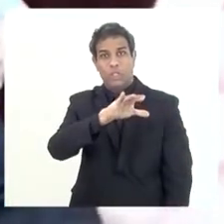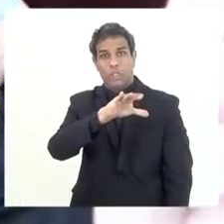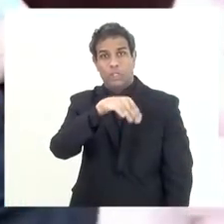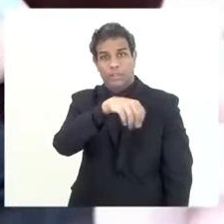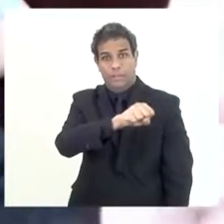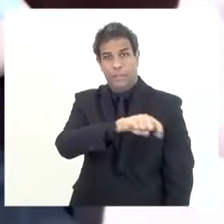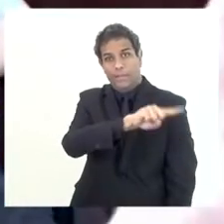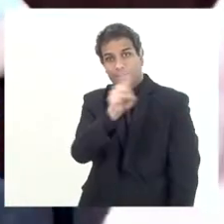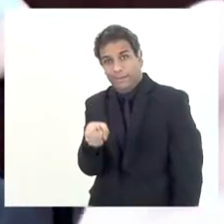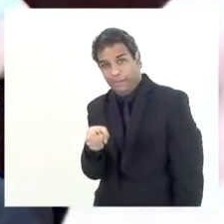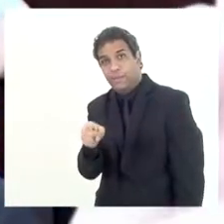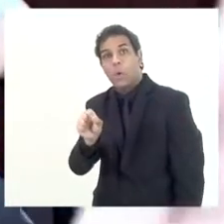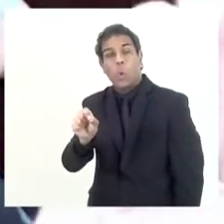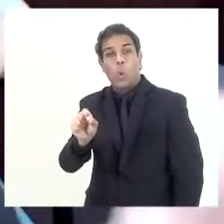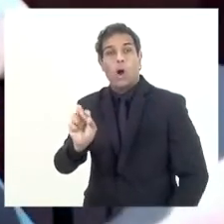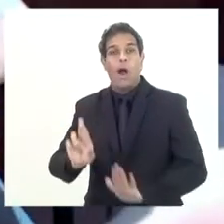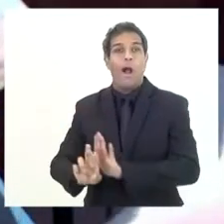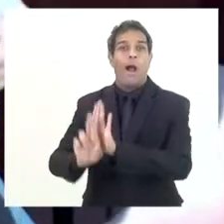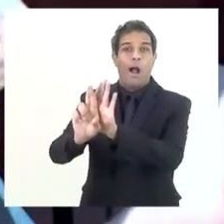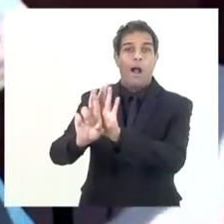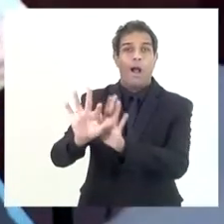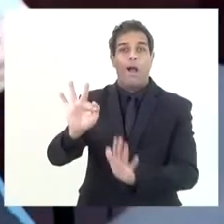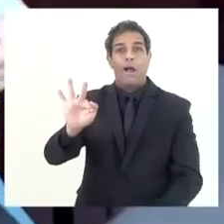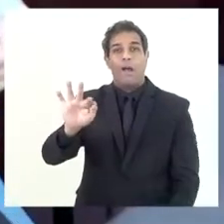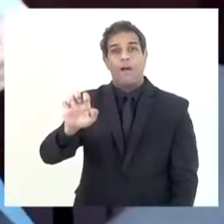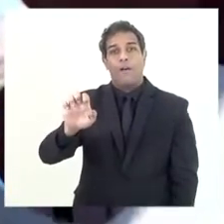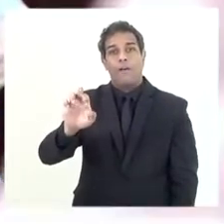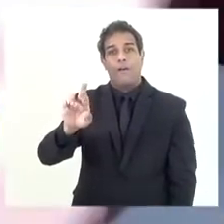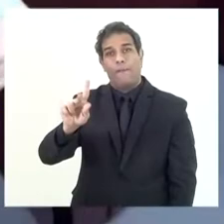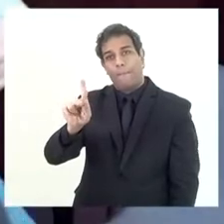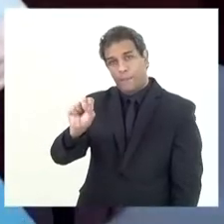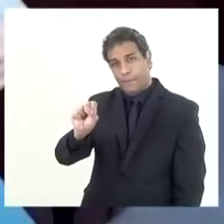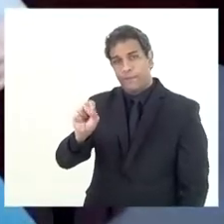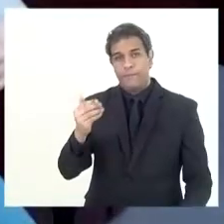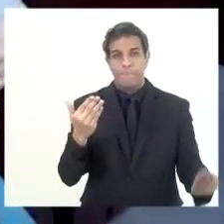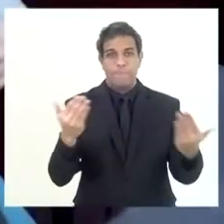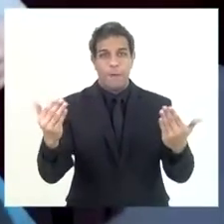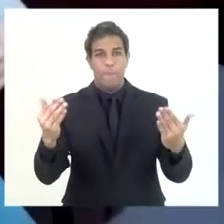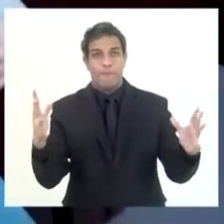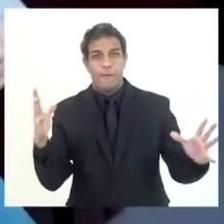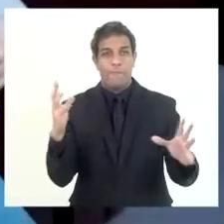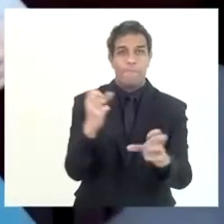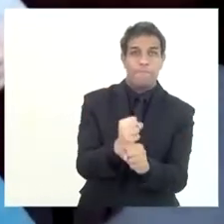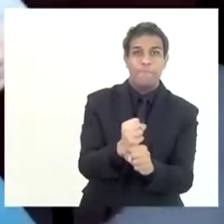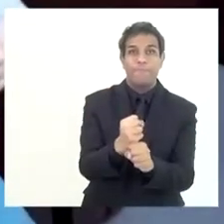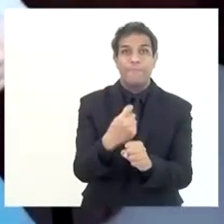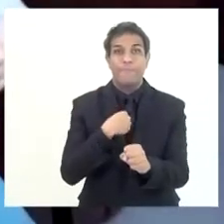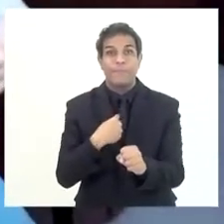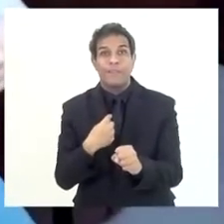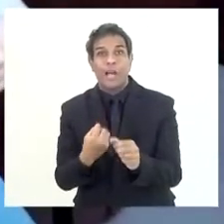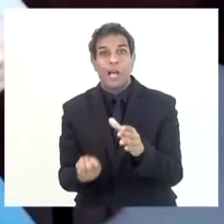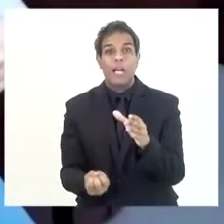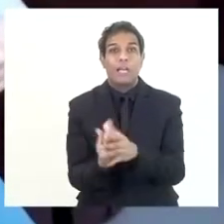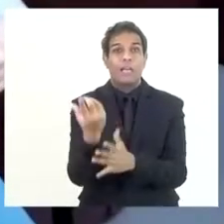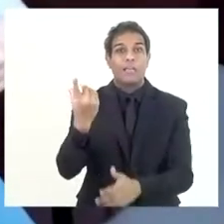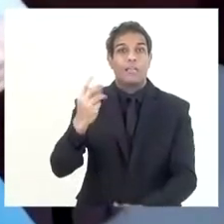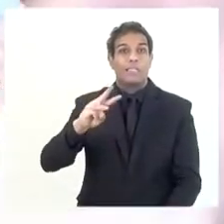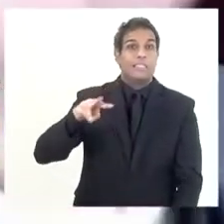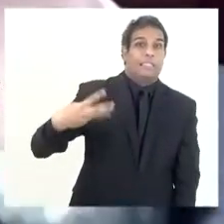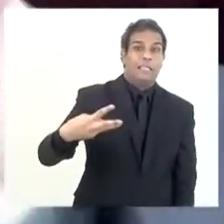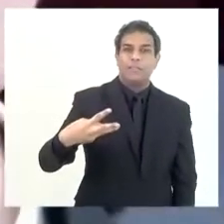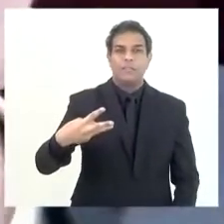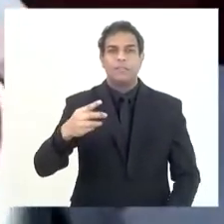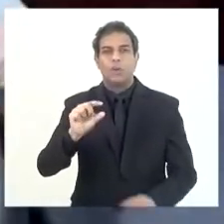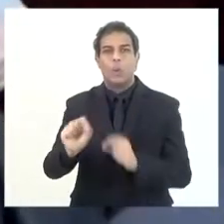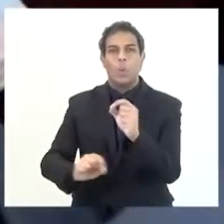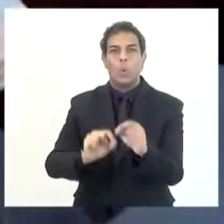uma natureza que vai refletir em FEC. Quando você tem a fusão, eu tive que criar uma terceira natureza, que